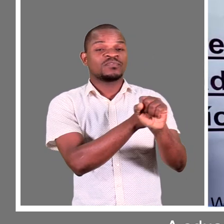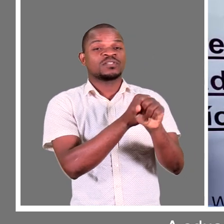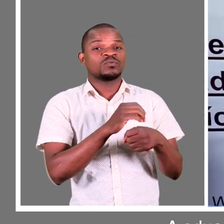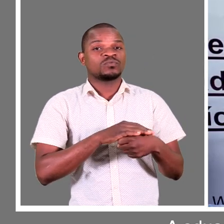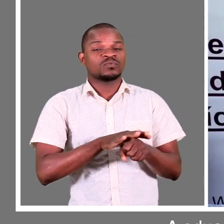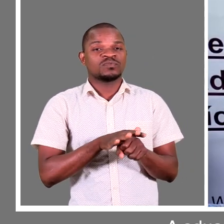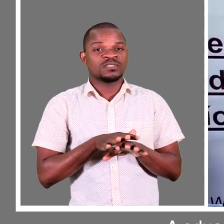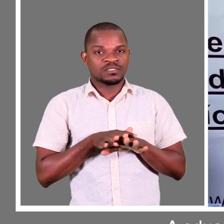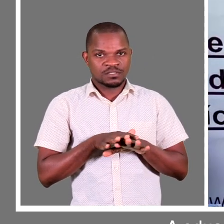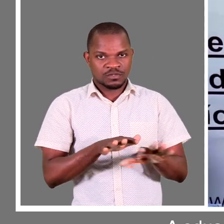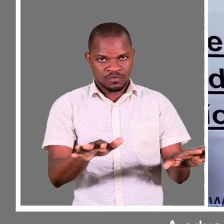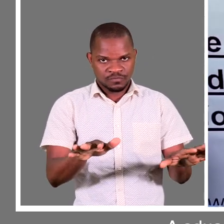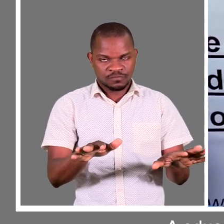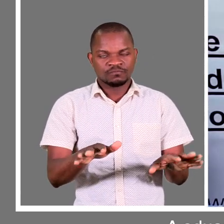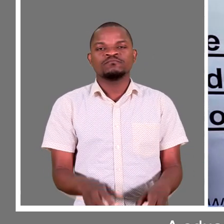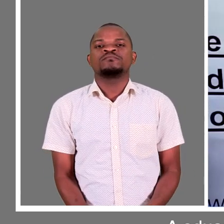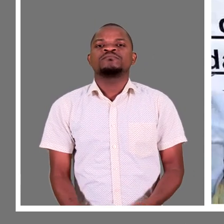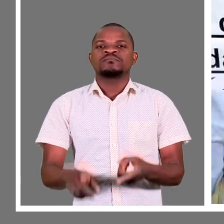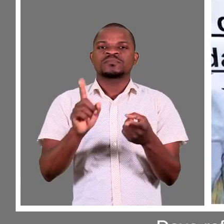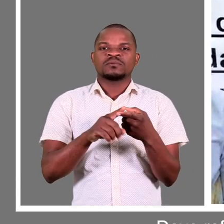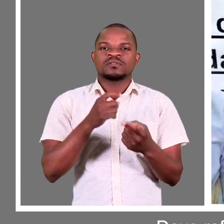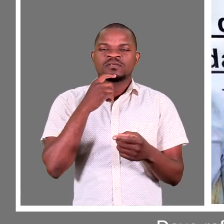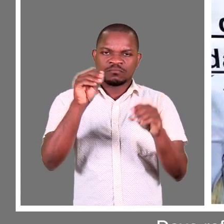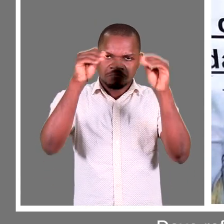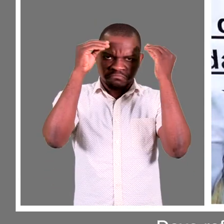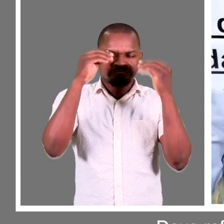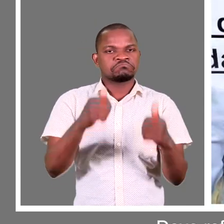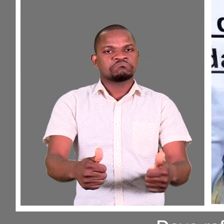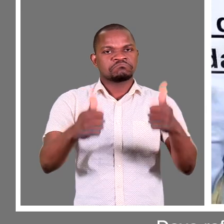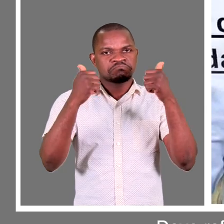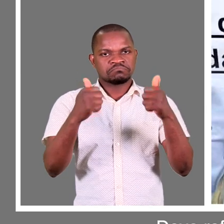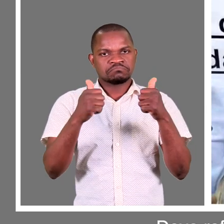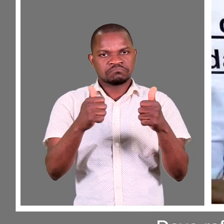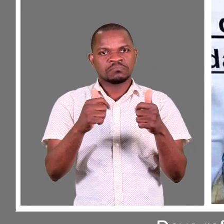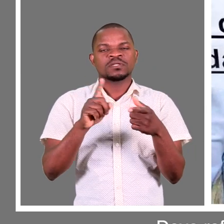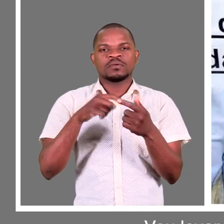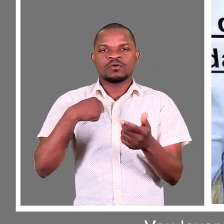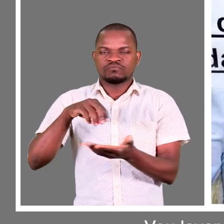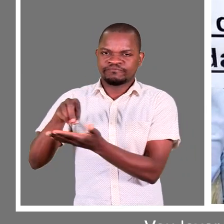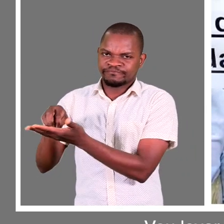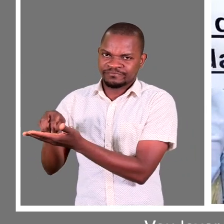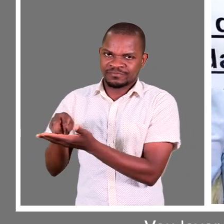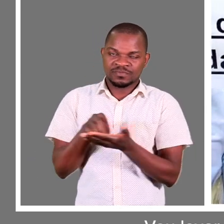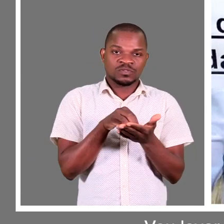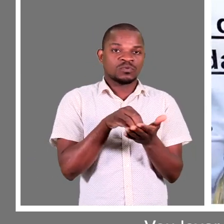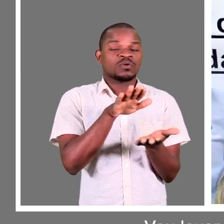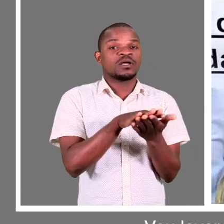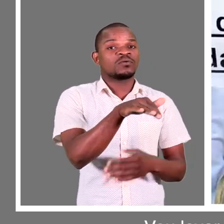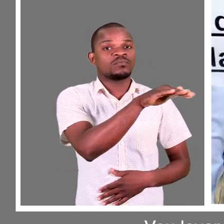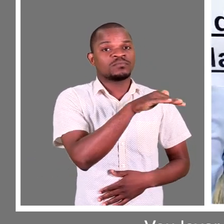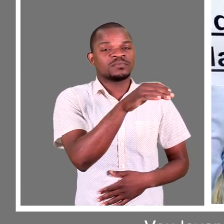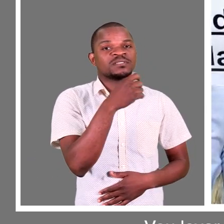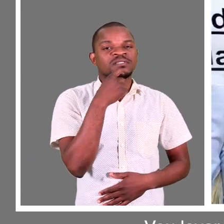prevenção da Covid-19. De referir, a formação está sendo muito boa. Vou levar para as comunidades